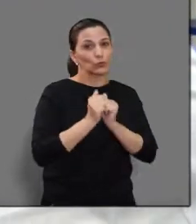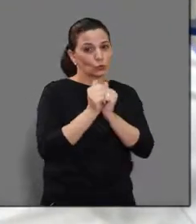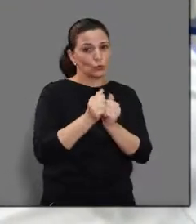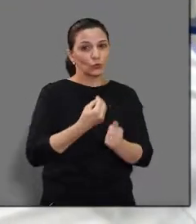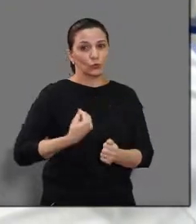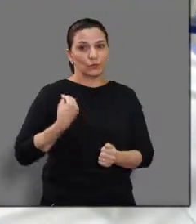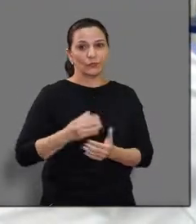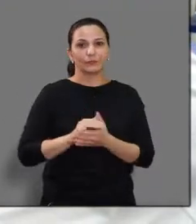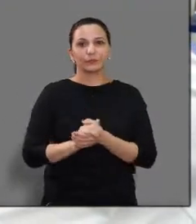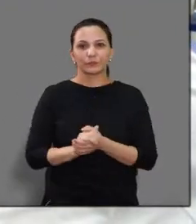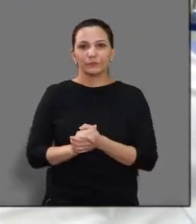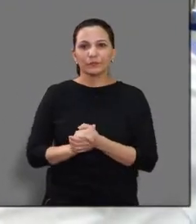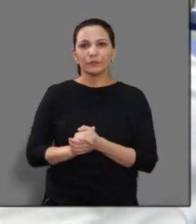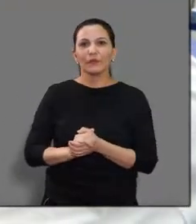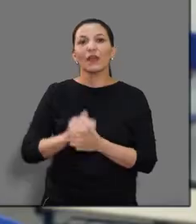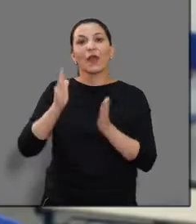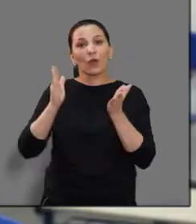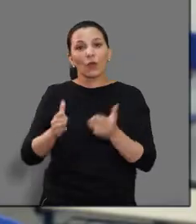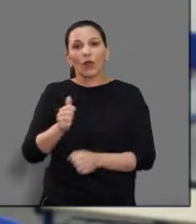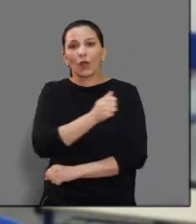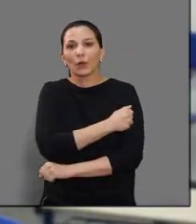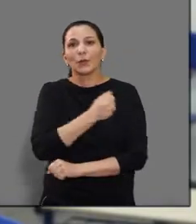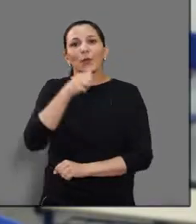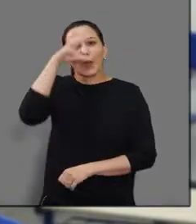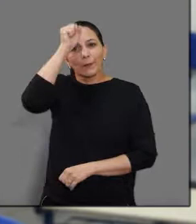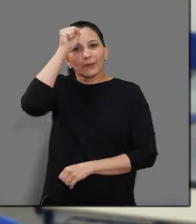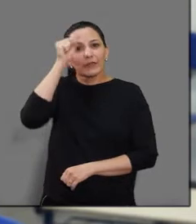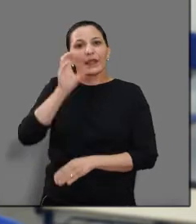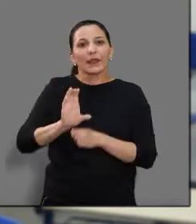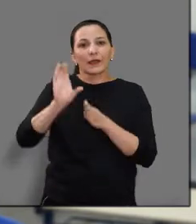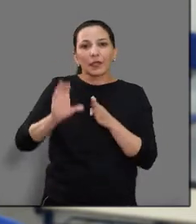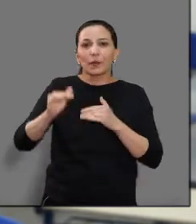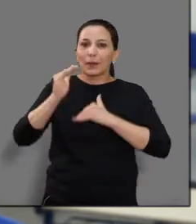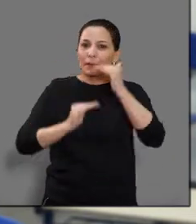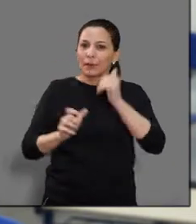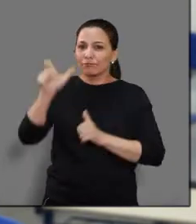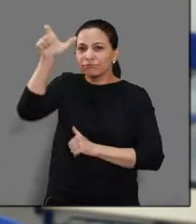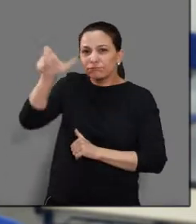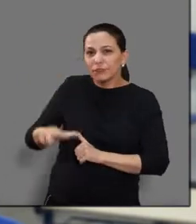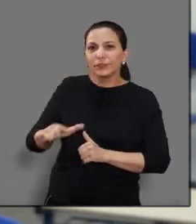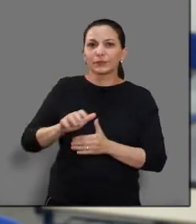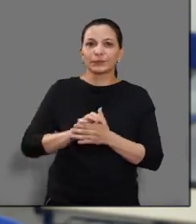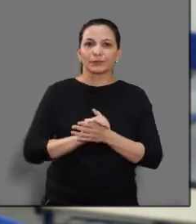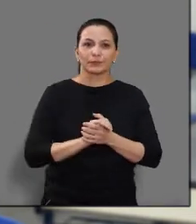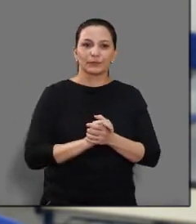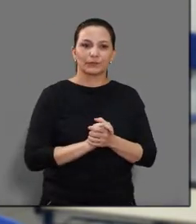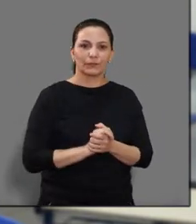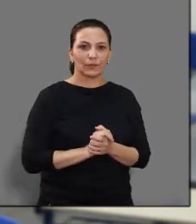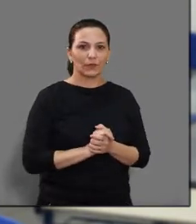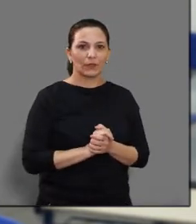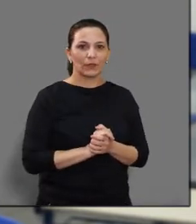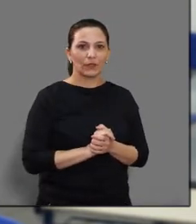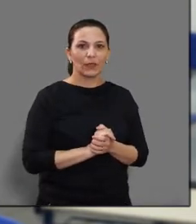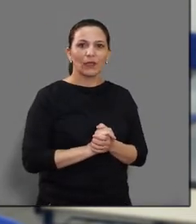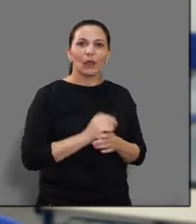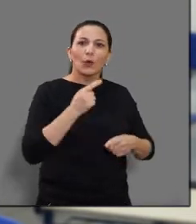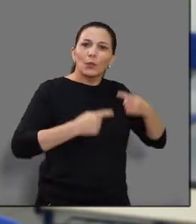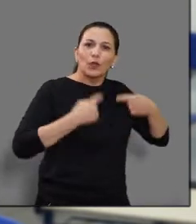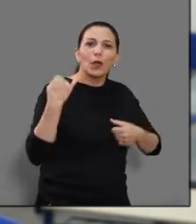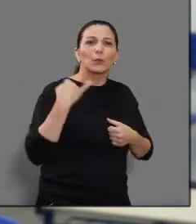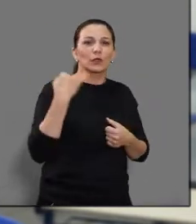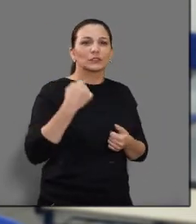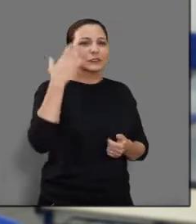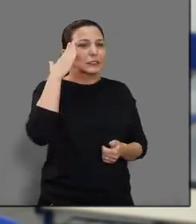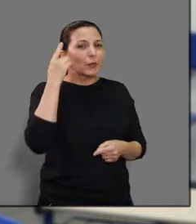exercitar a cidadania. É importante saber para sempre estar cobrando uma resposta e até